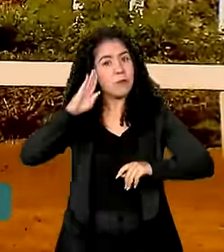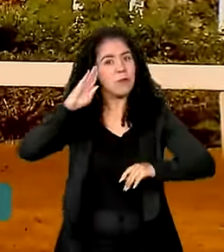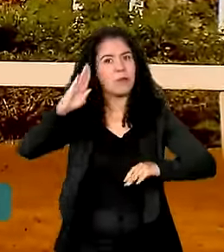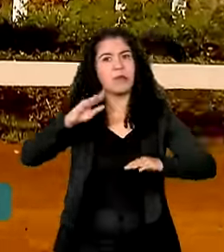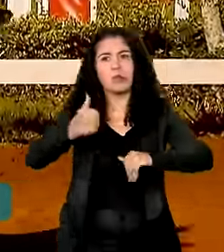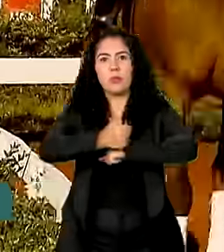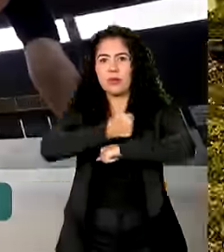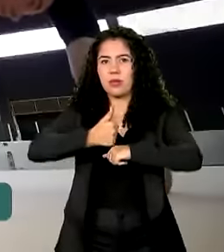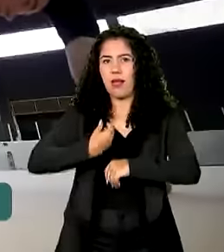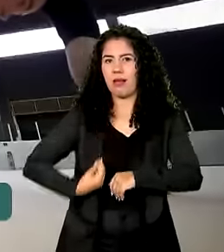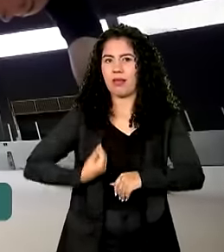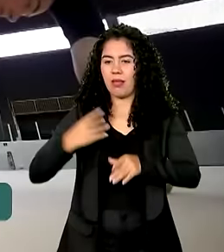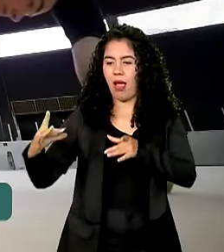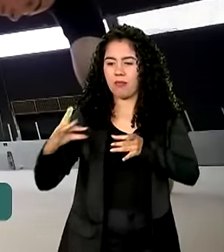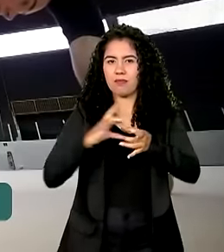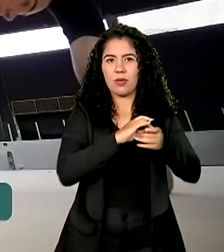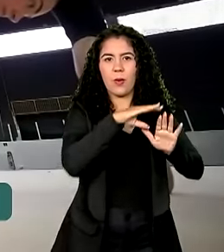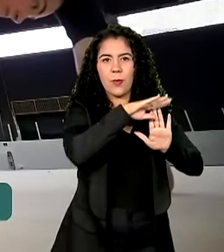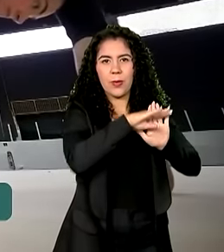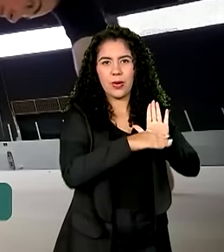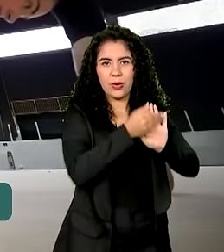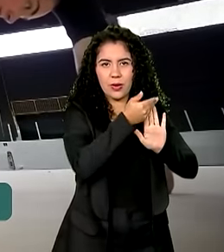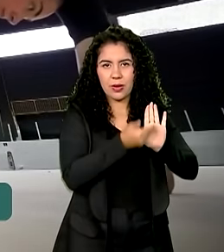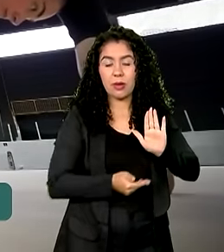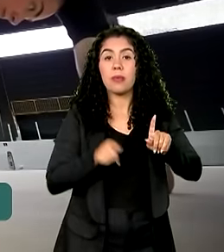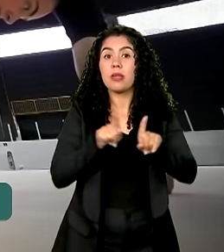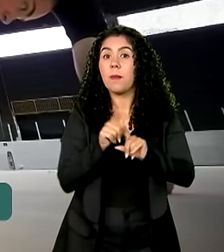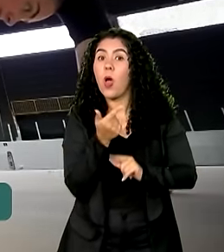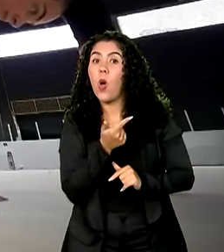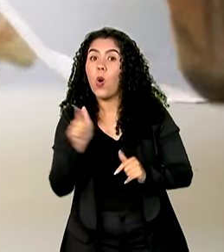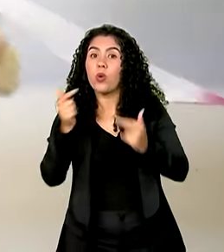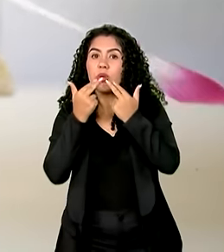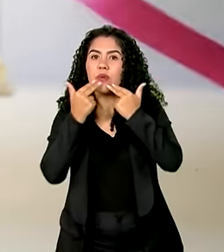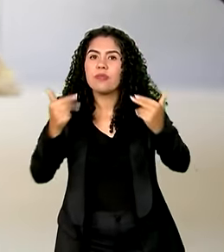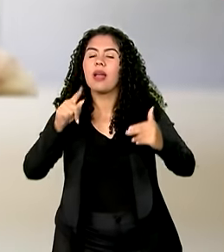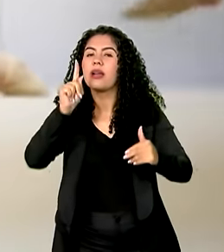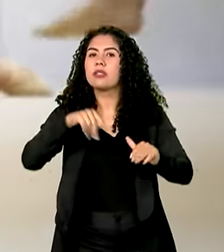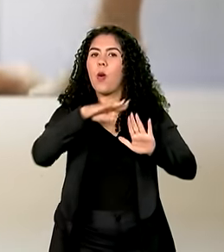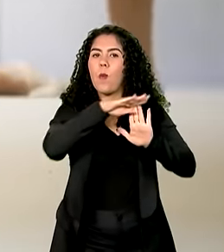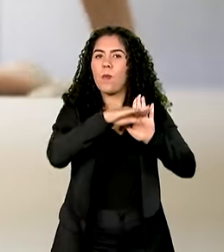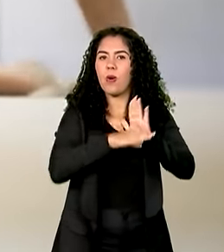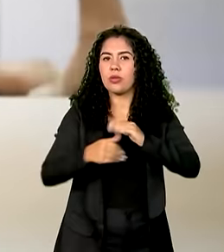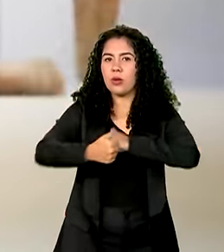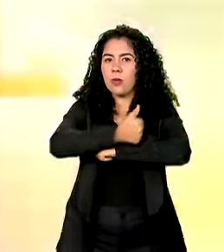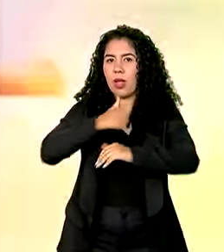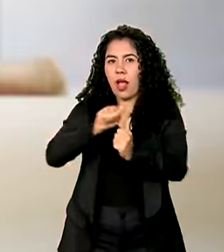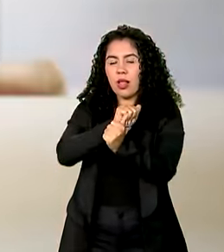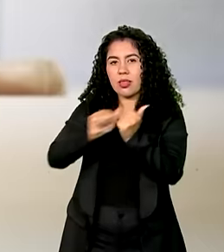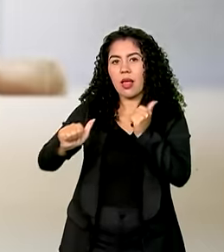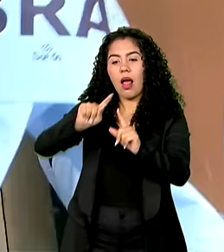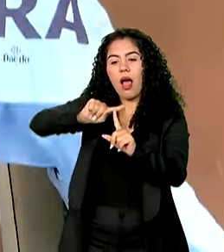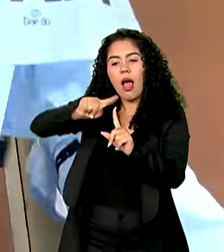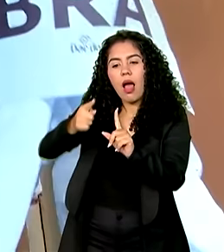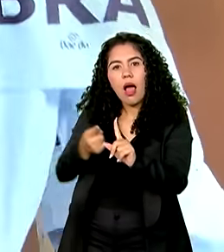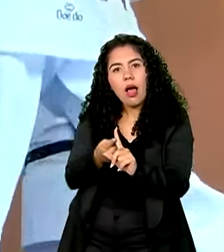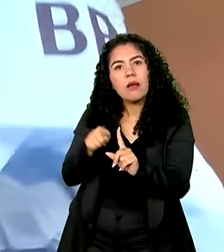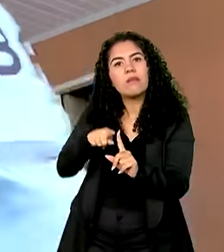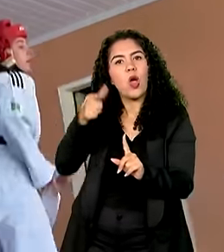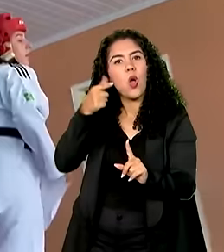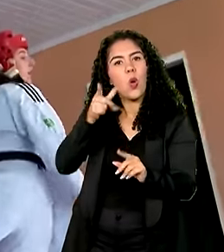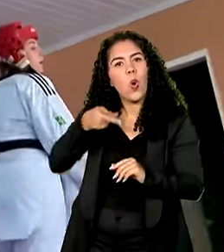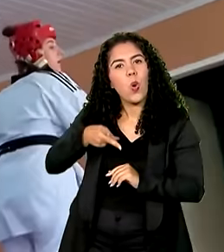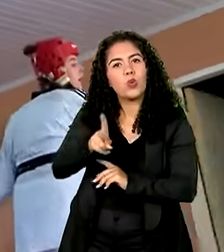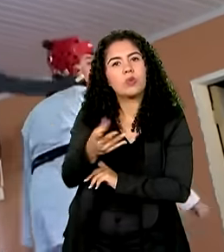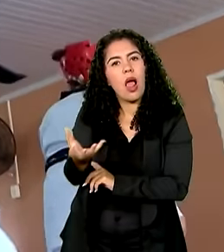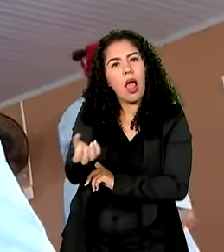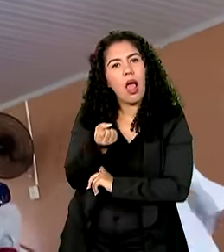no programa. Outra novidade é o Bolsa Atleta Maternidade, que garantiu às atletas mulheres que continuem recebendo